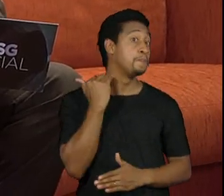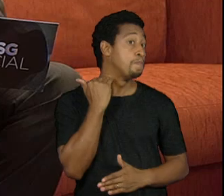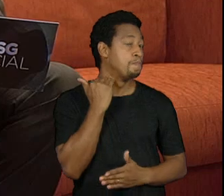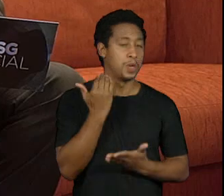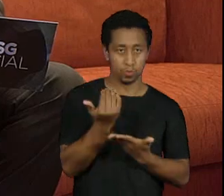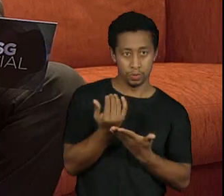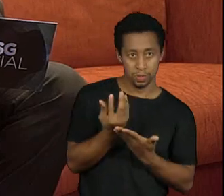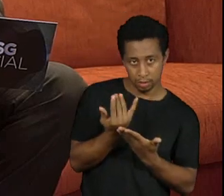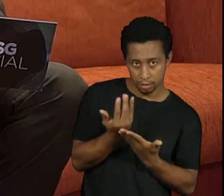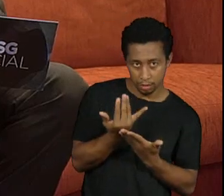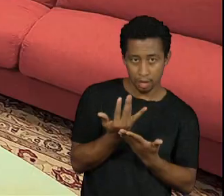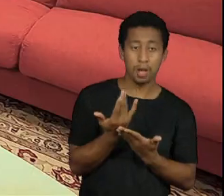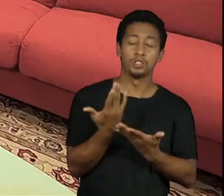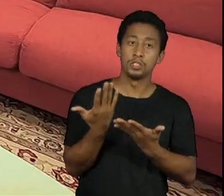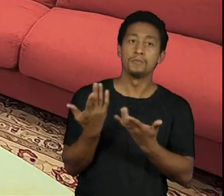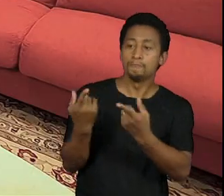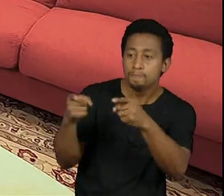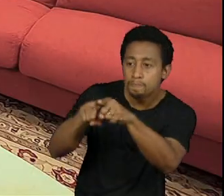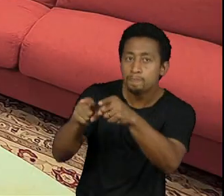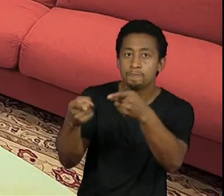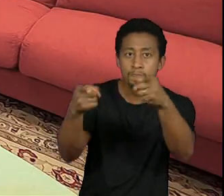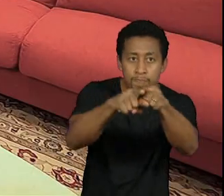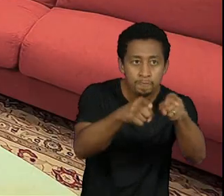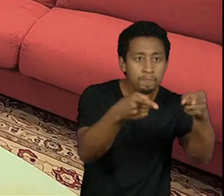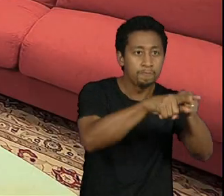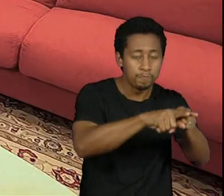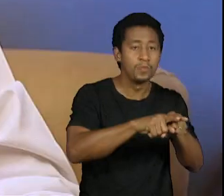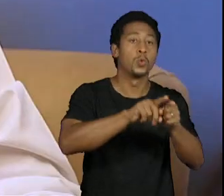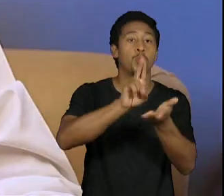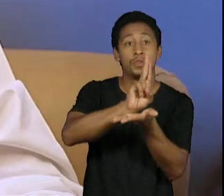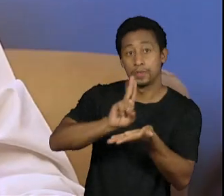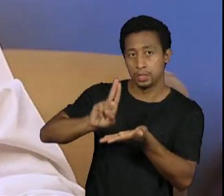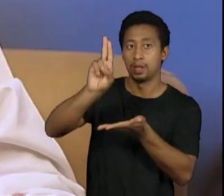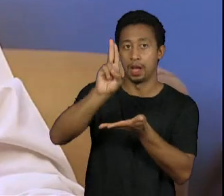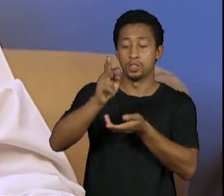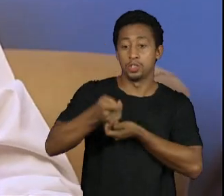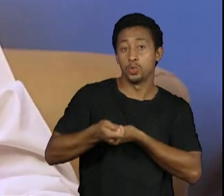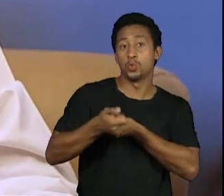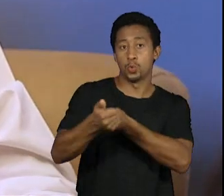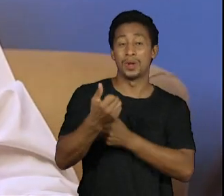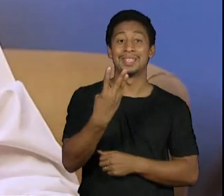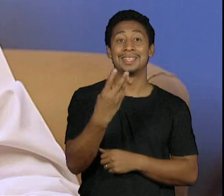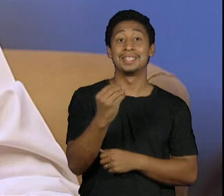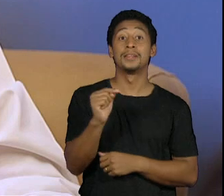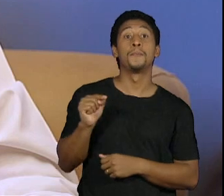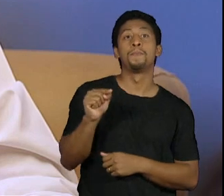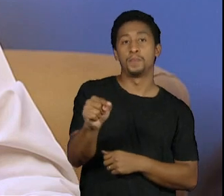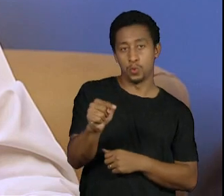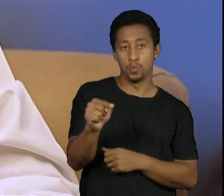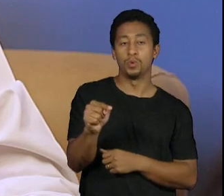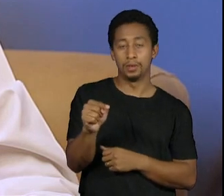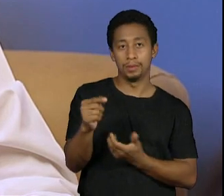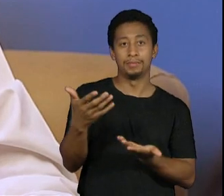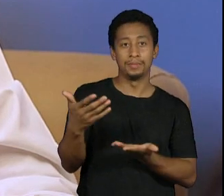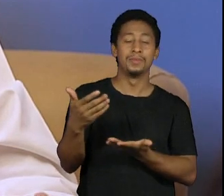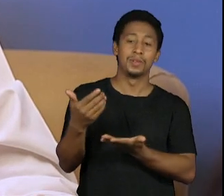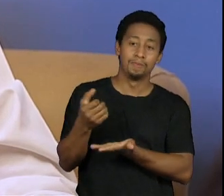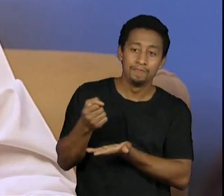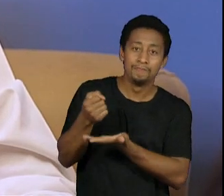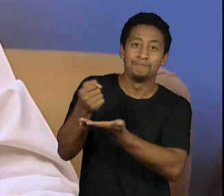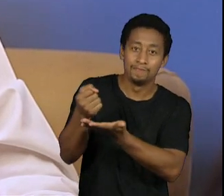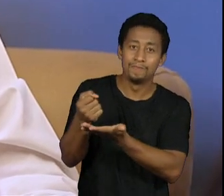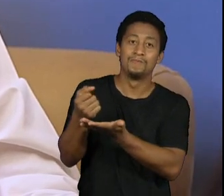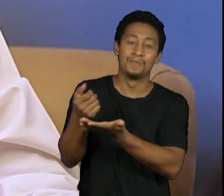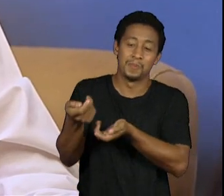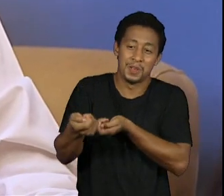grande com as universidades Foram 30 mil bolsas das quais 40% foram direcionadas a negros e negras